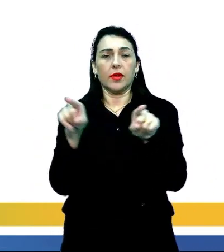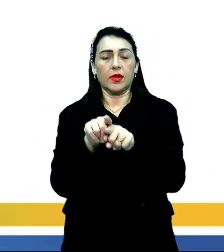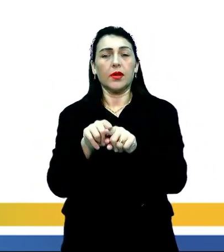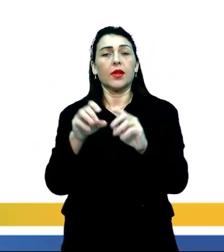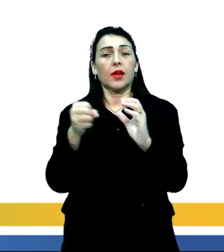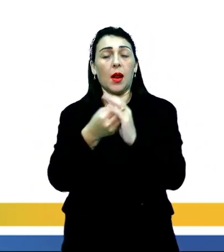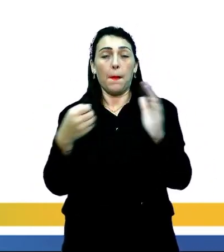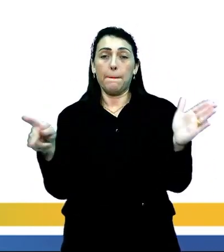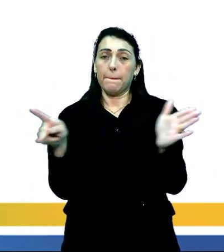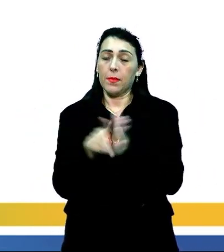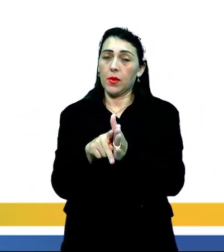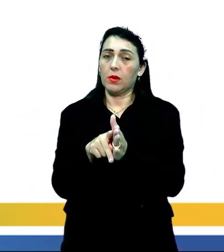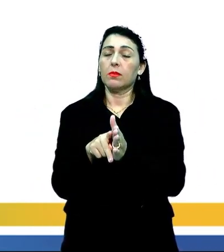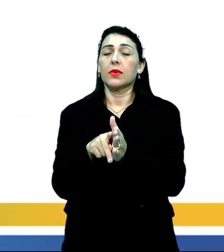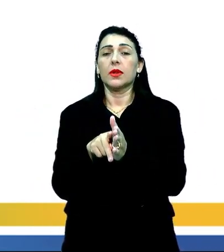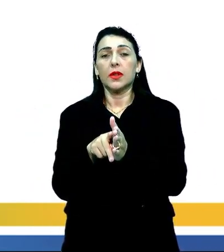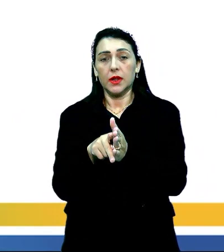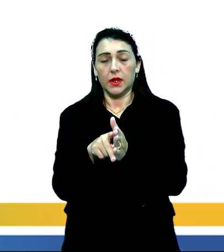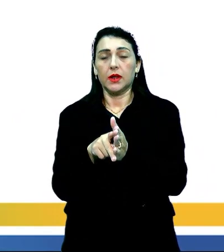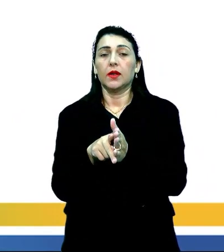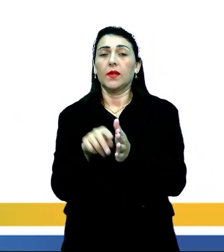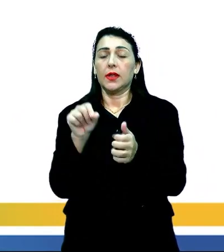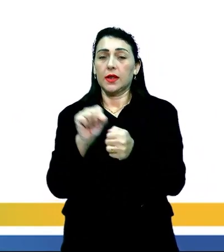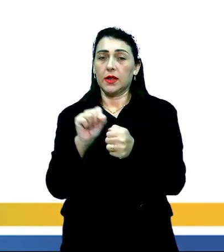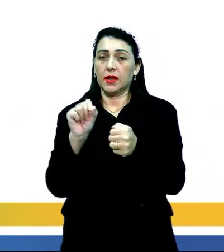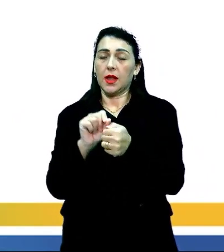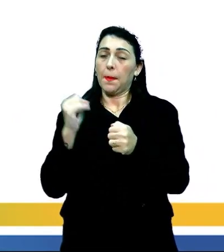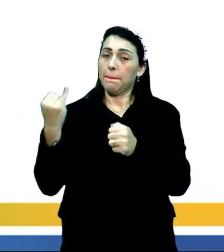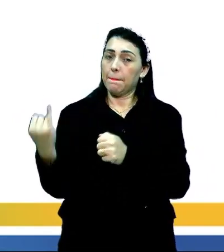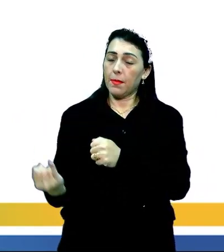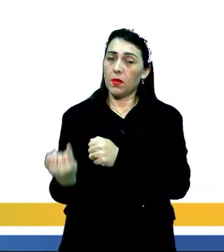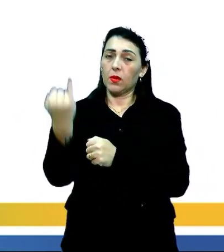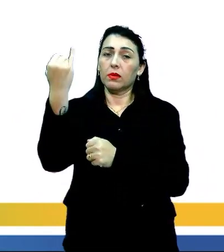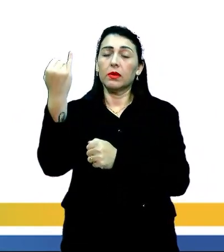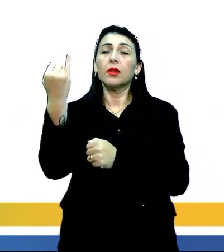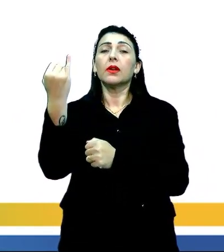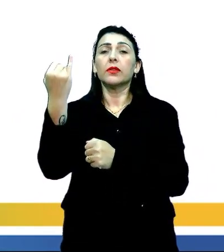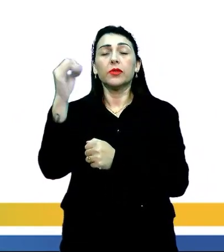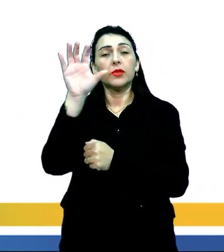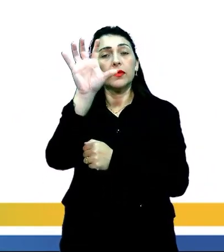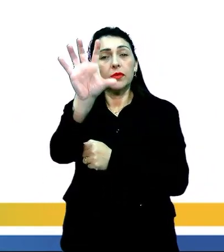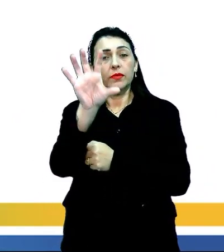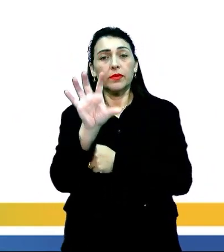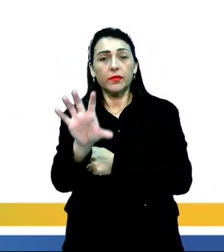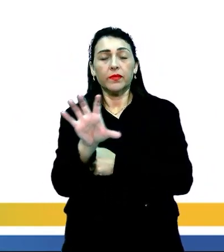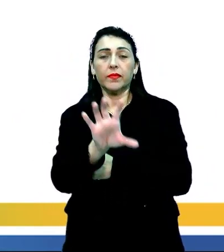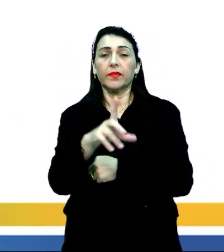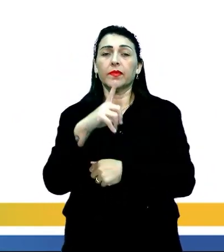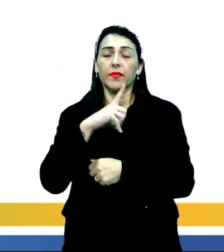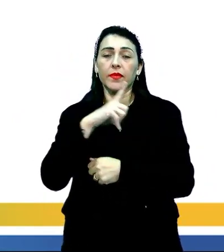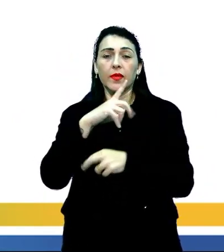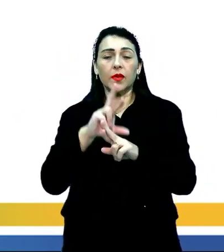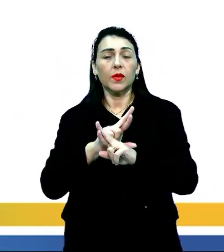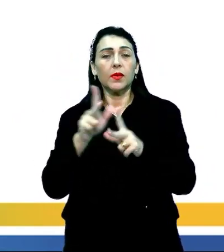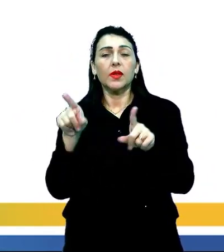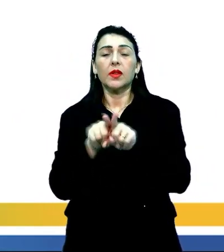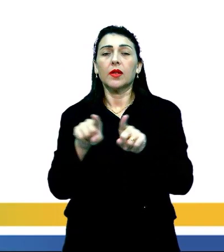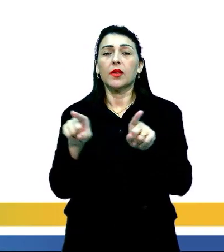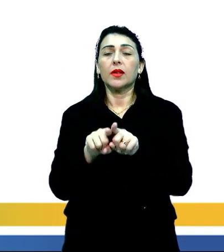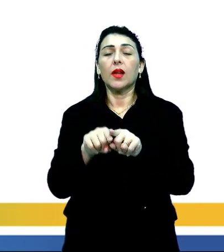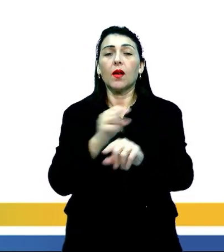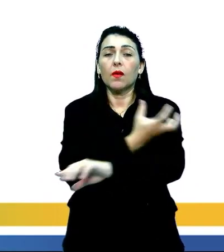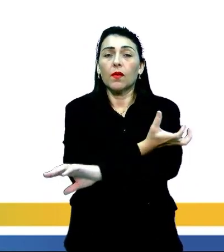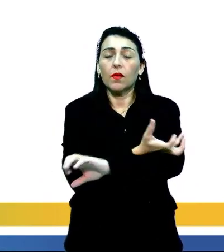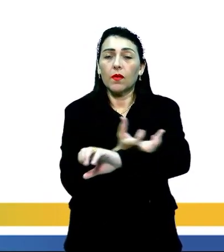características aí que vão fazer dele um importante domínio, tá? A gente tem aí como diferença tanto a